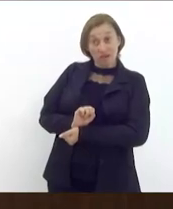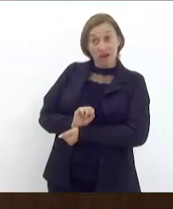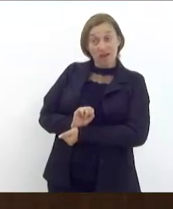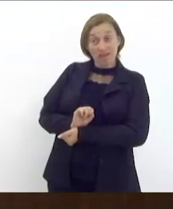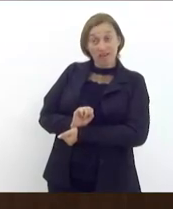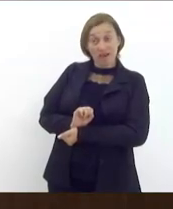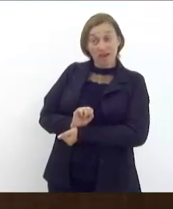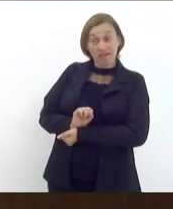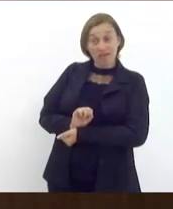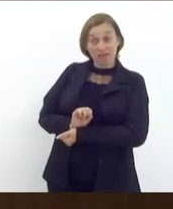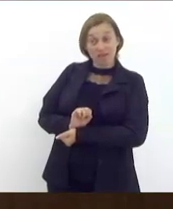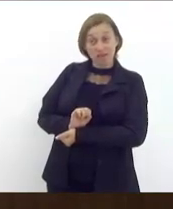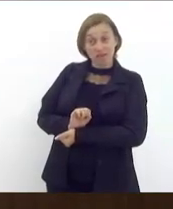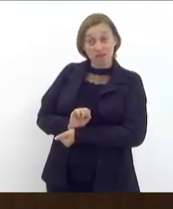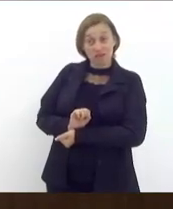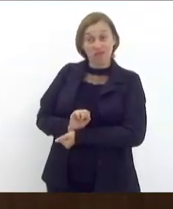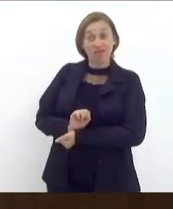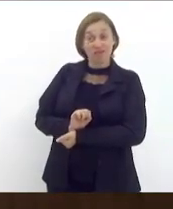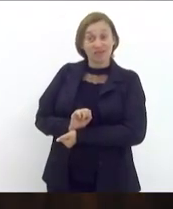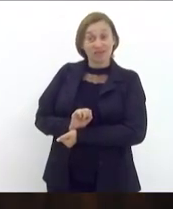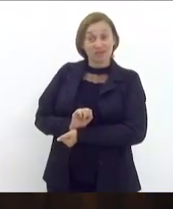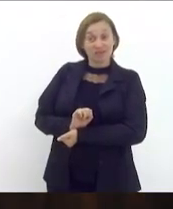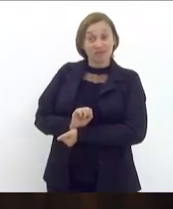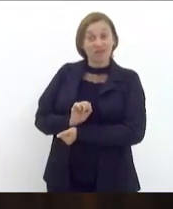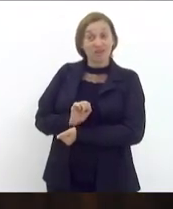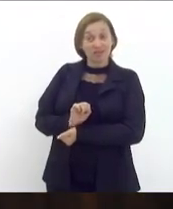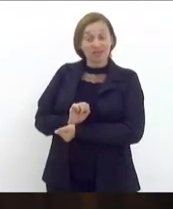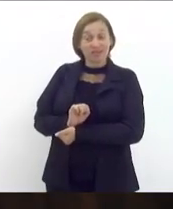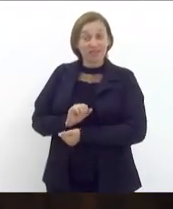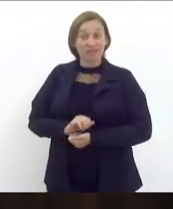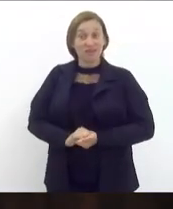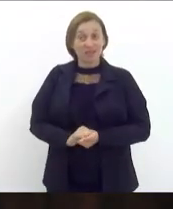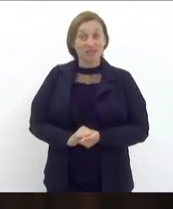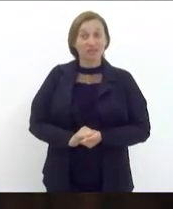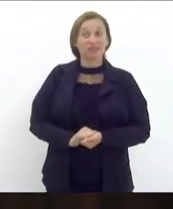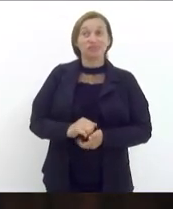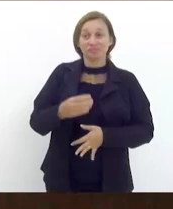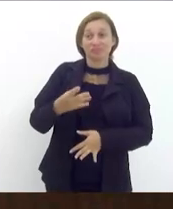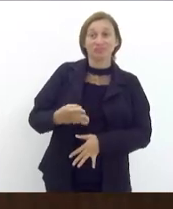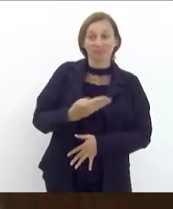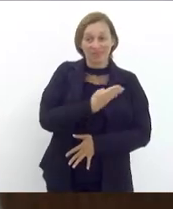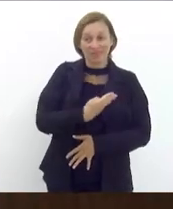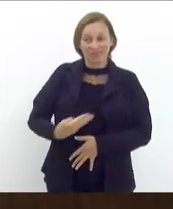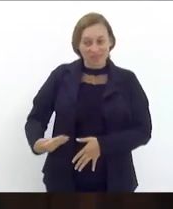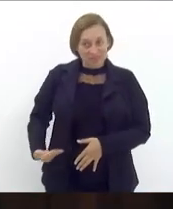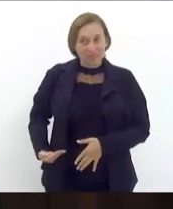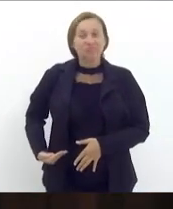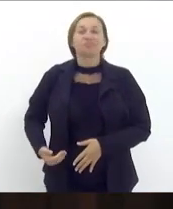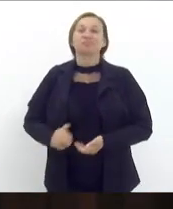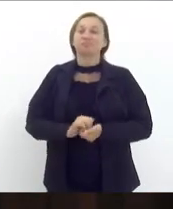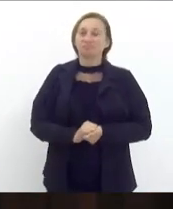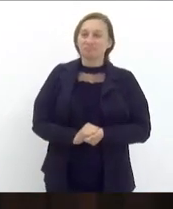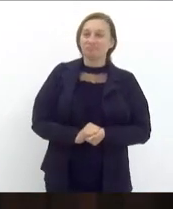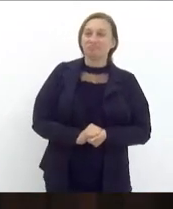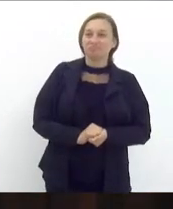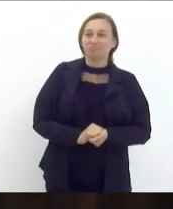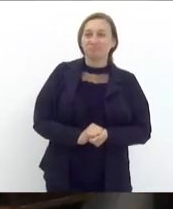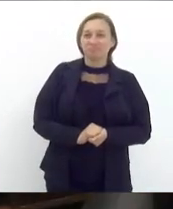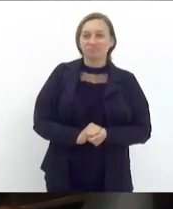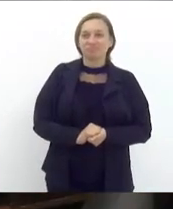falando isso lá no palácio. O governador falou que o senhor virou o maior pupilo dele. É. Ouviu o deputado Luiz Paula.